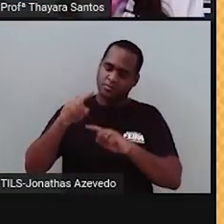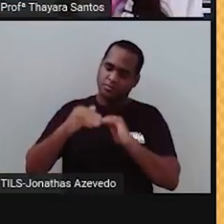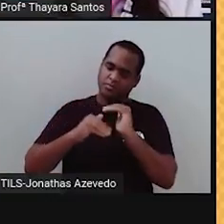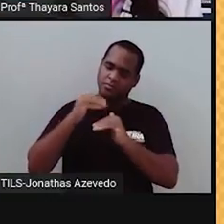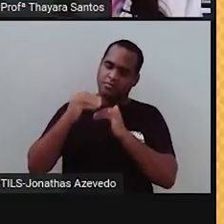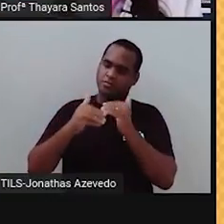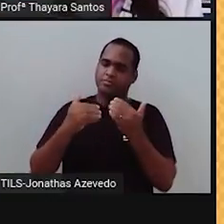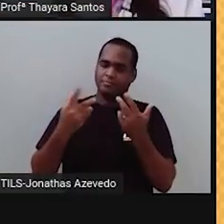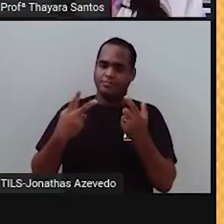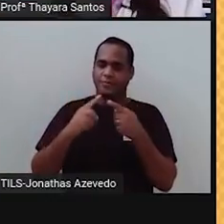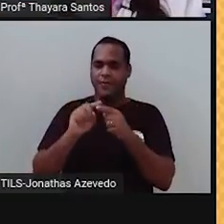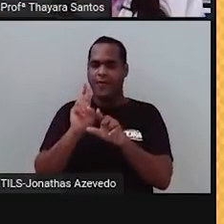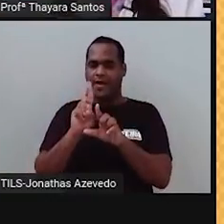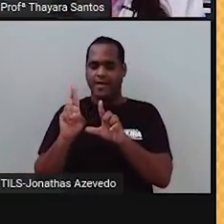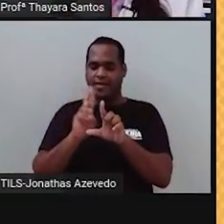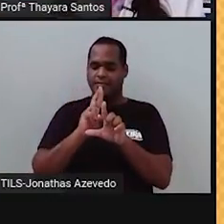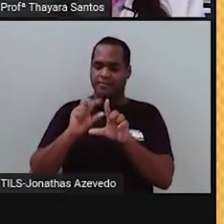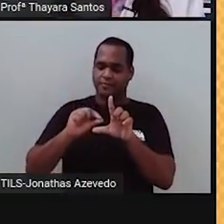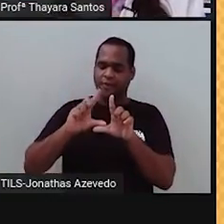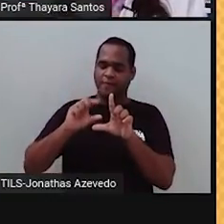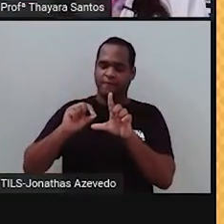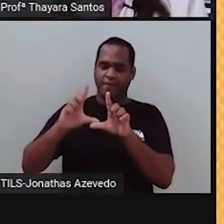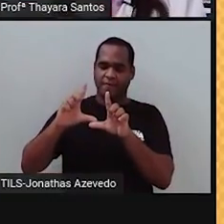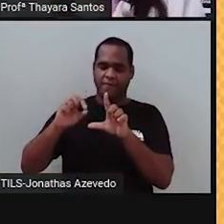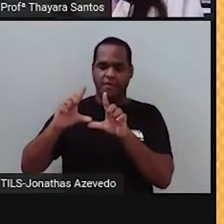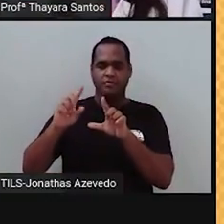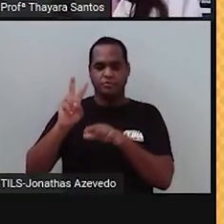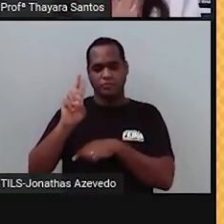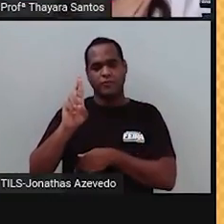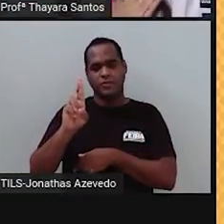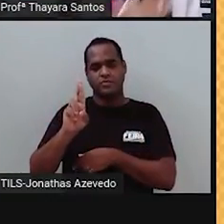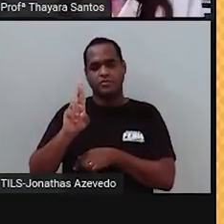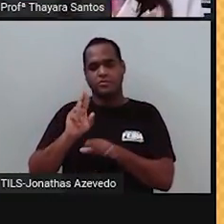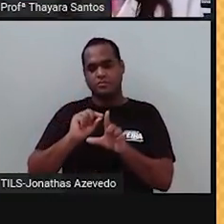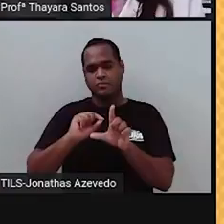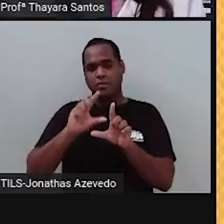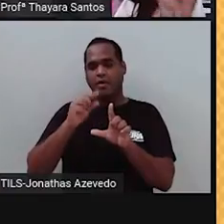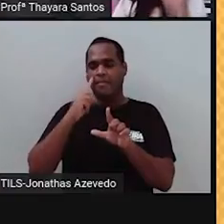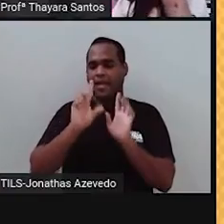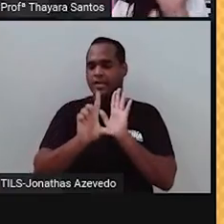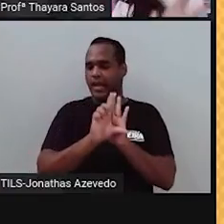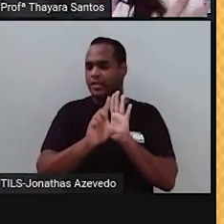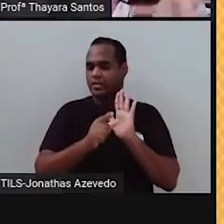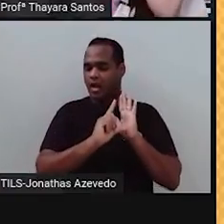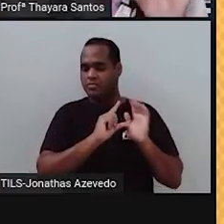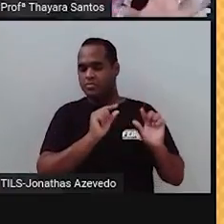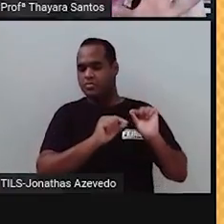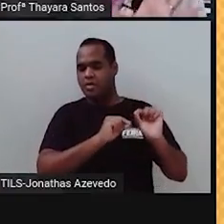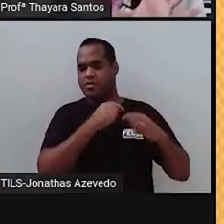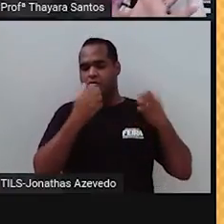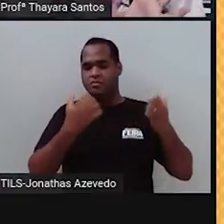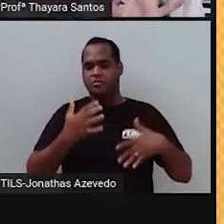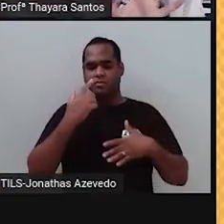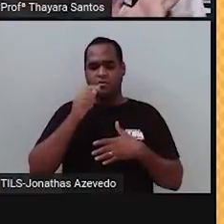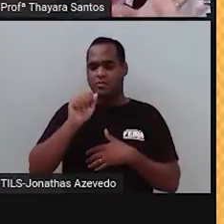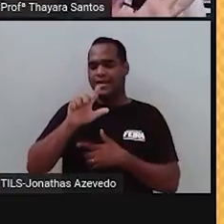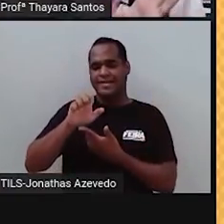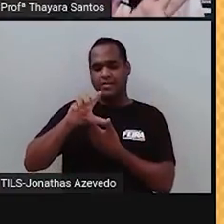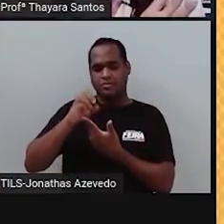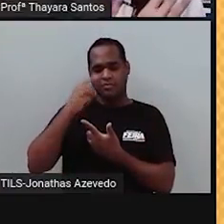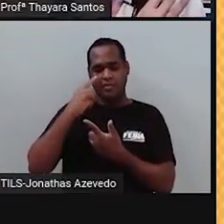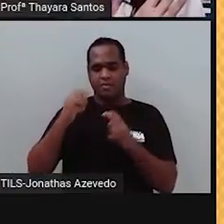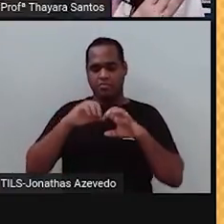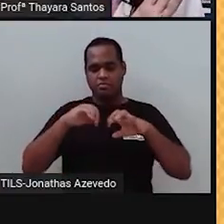maiúsculo, duas vezes. Então, nesse caso, a gente viu na lei anterior que esses alelos, eles se